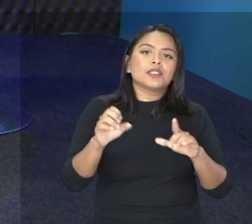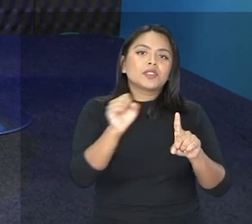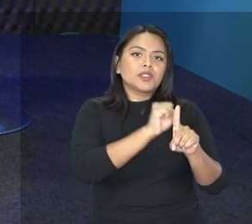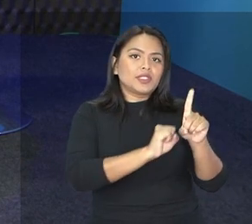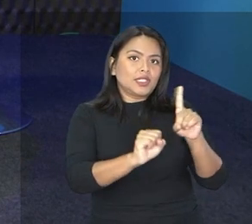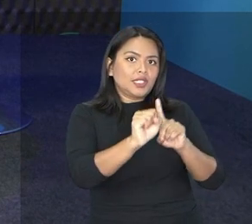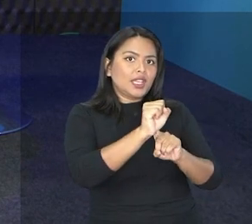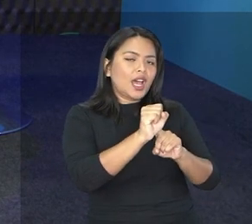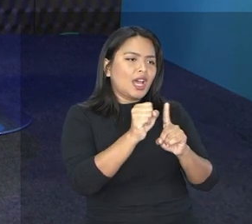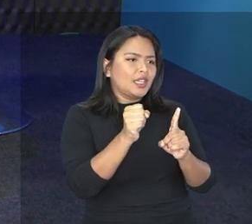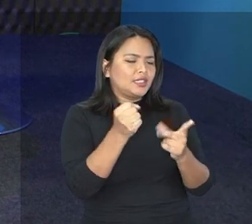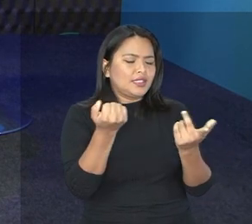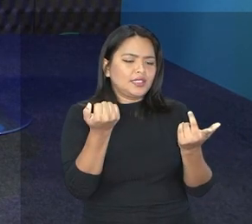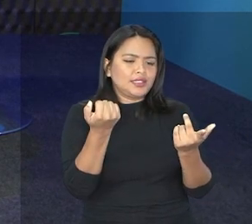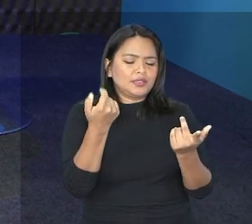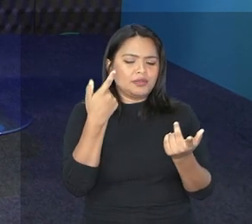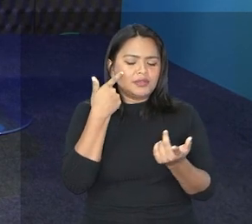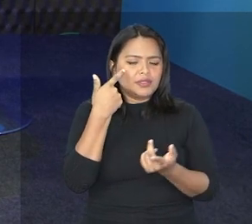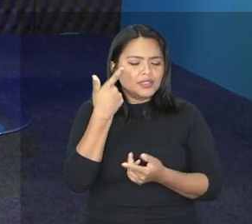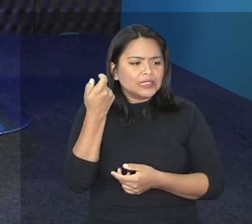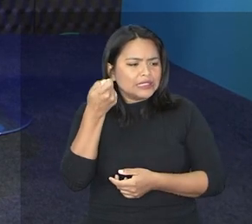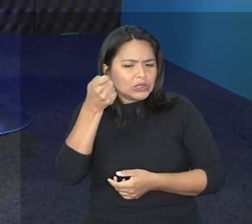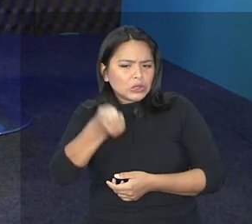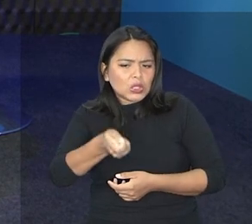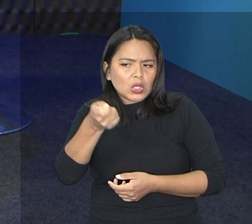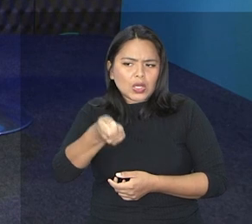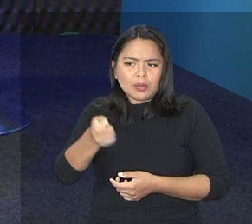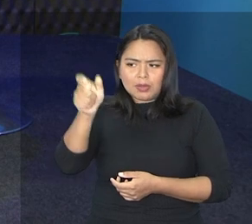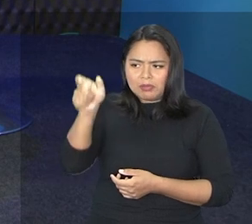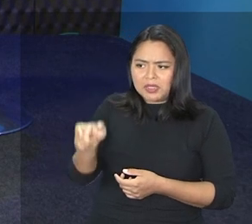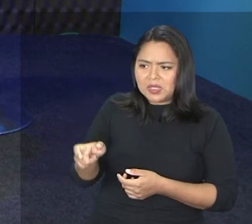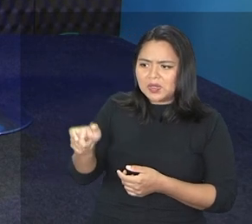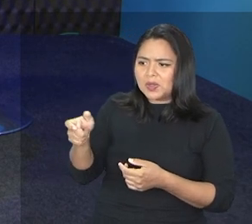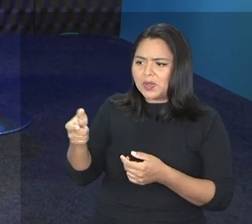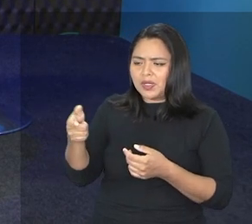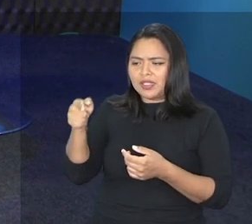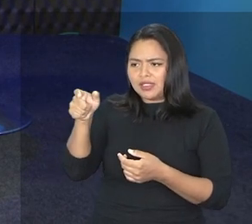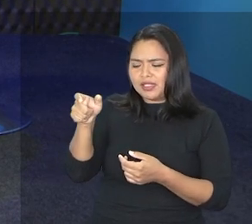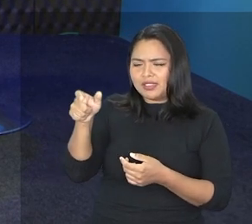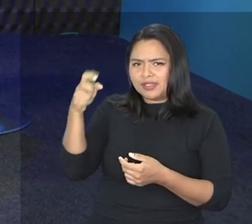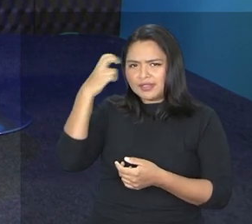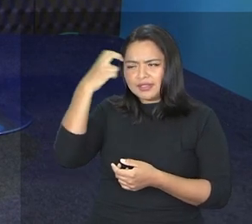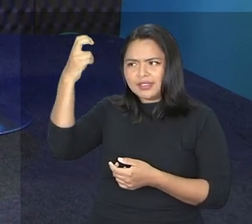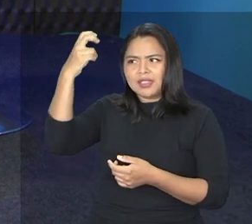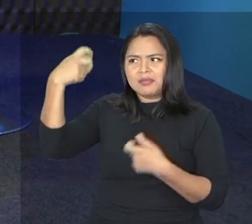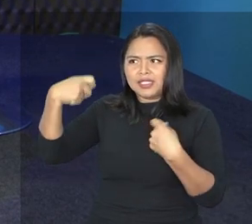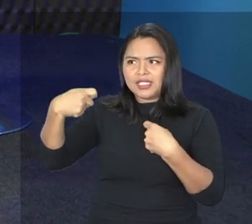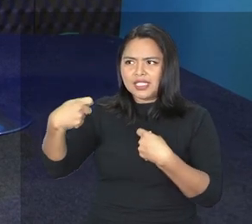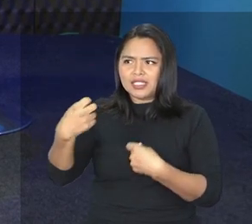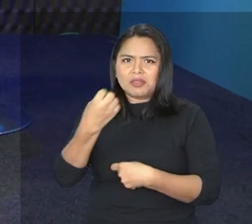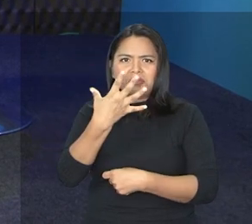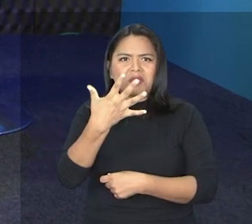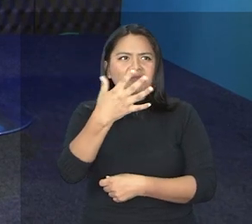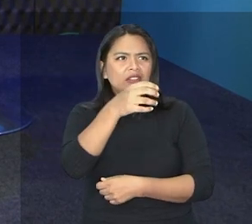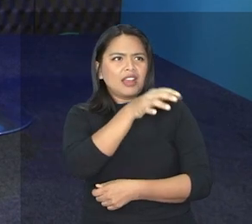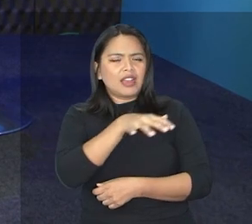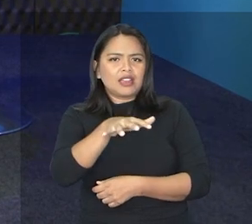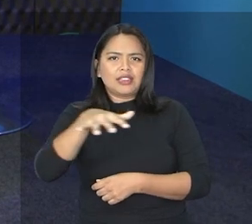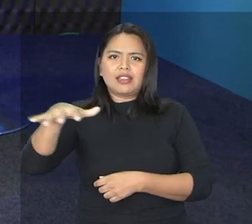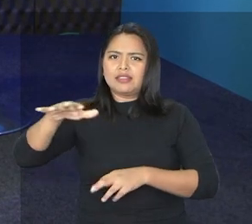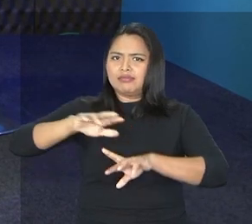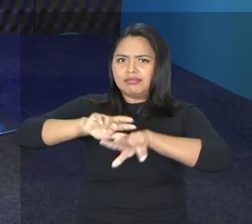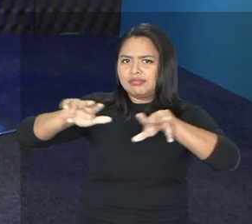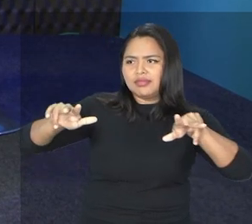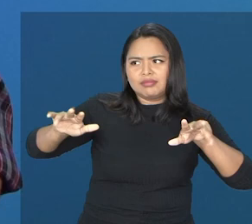aquele indivíduo que tenha altas habilidades ou superdotação, ele seja bom em tudo, isso não é verdade. Nem se pode